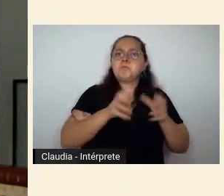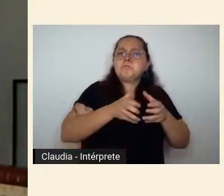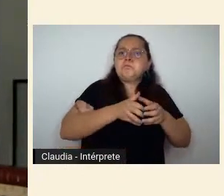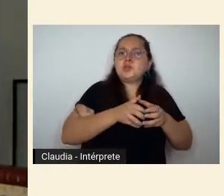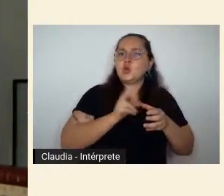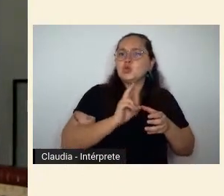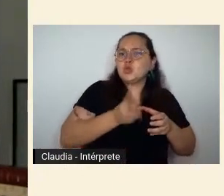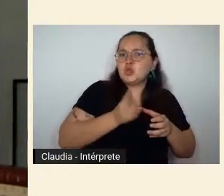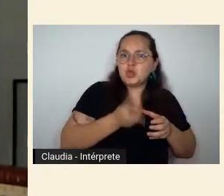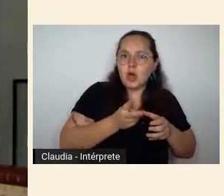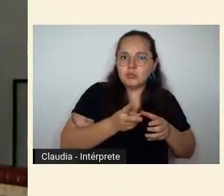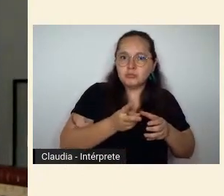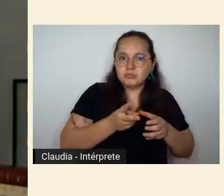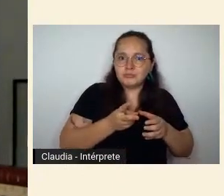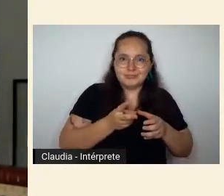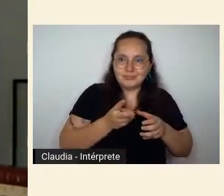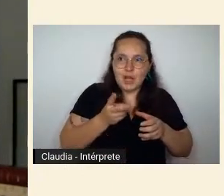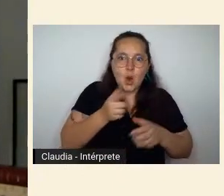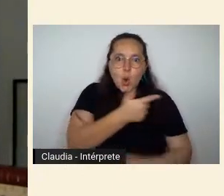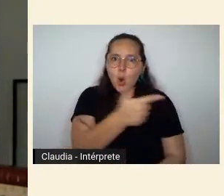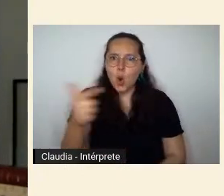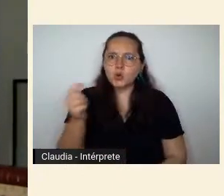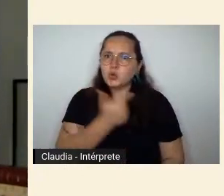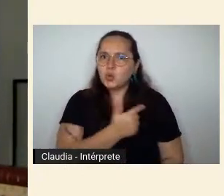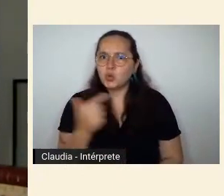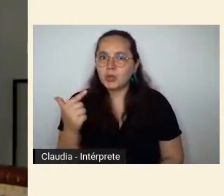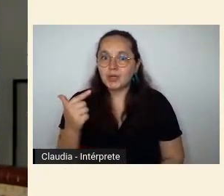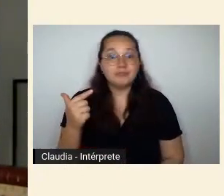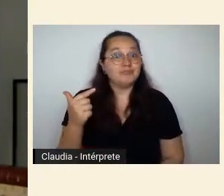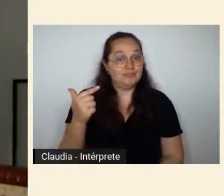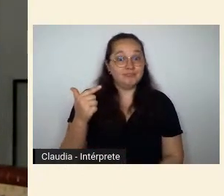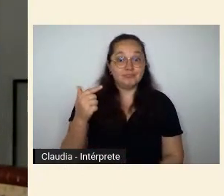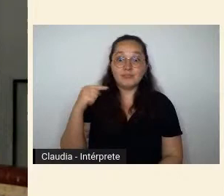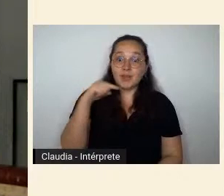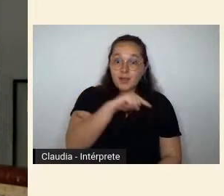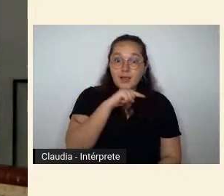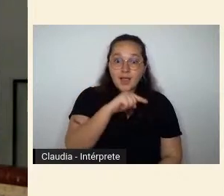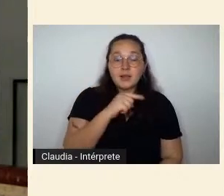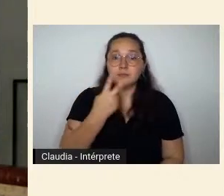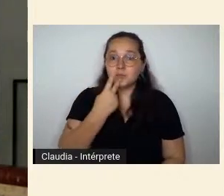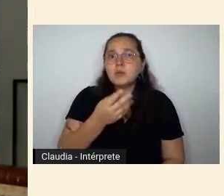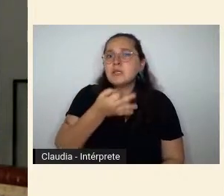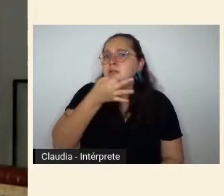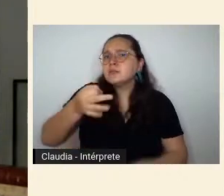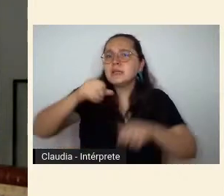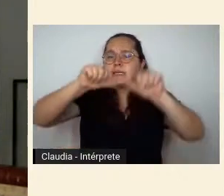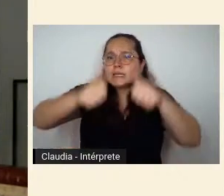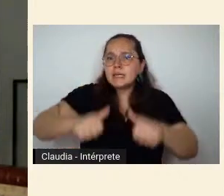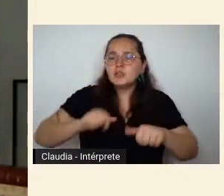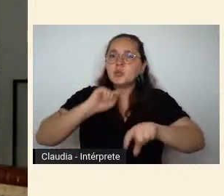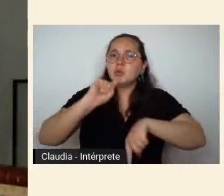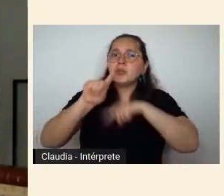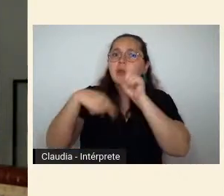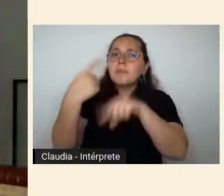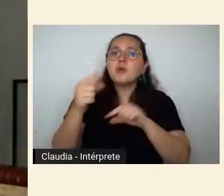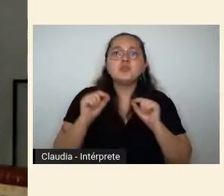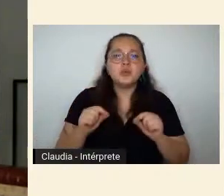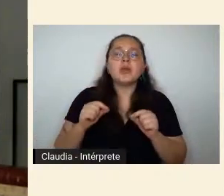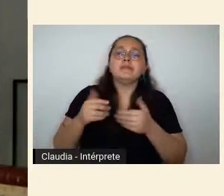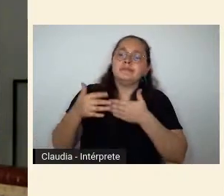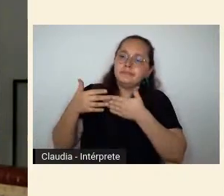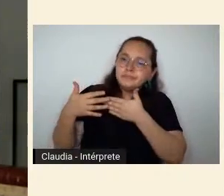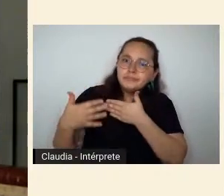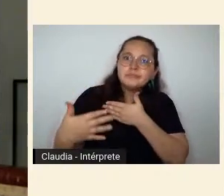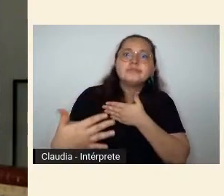posterior revolução nacional esse tipo de olhar crítico sobre os modernistas de São Paulo não demorou a ocorrer nos anos posteriores da semana